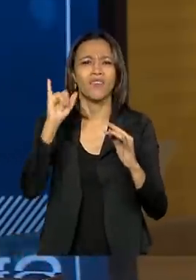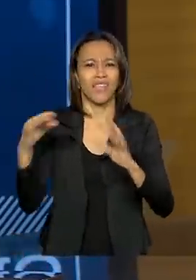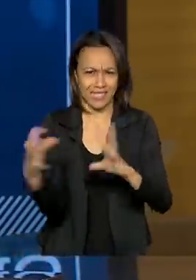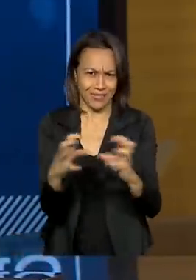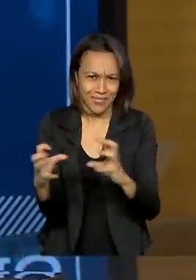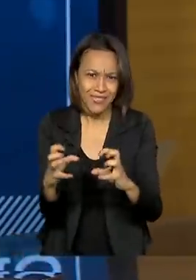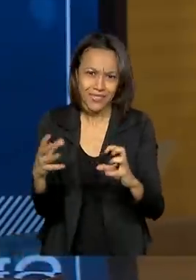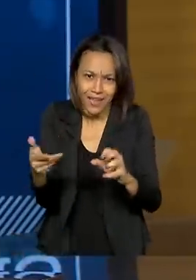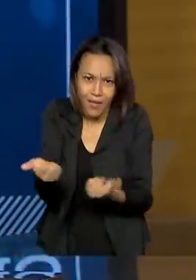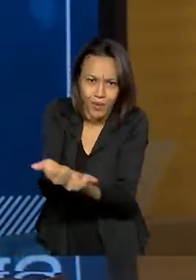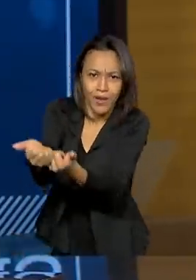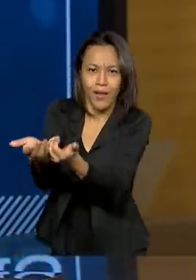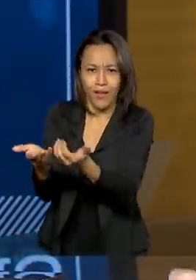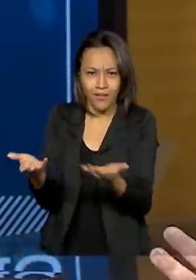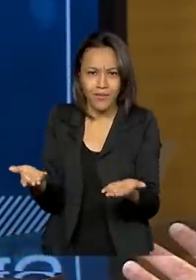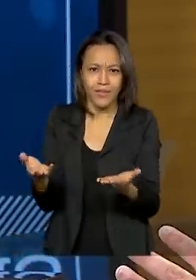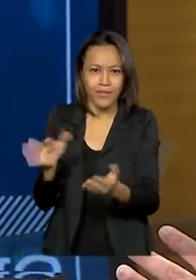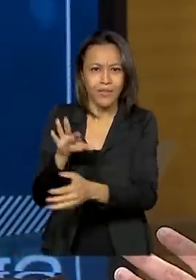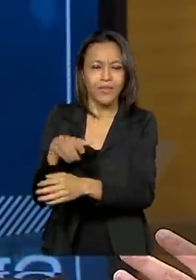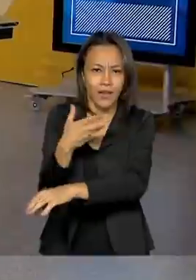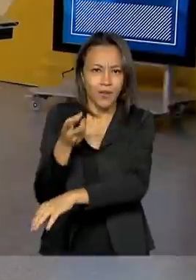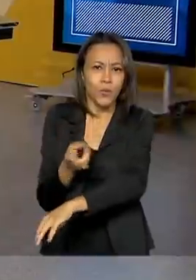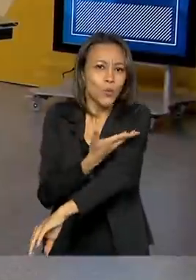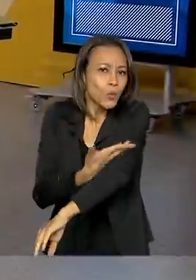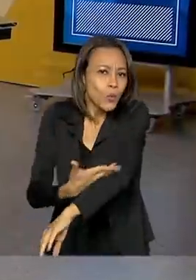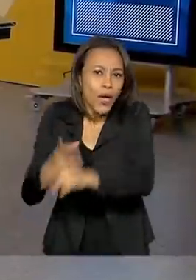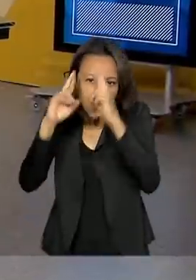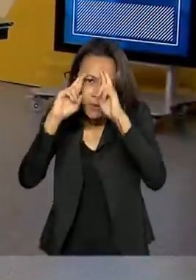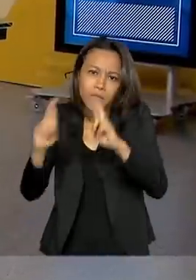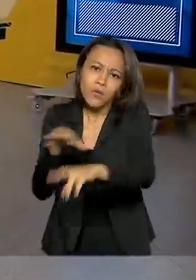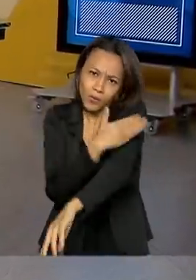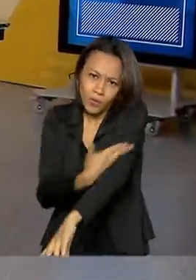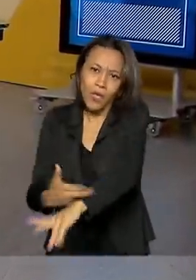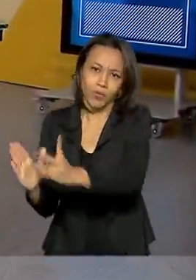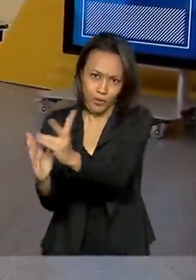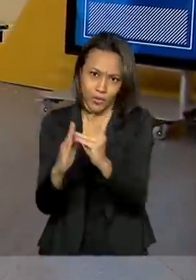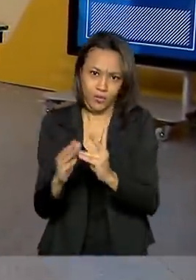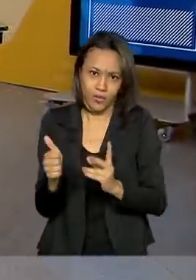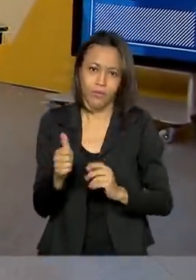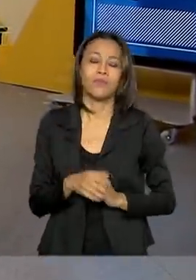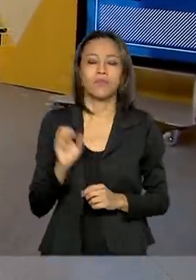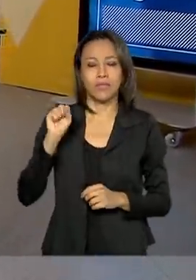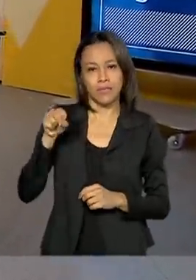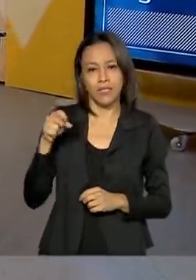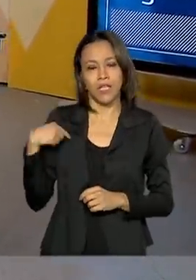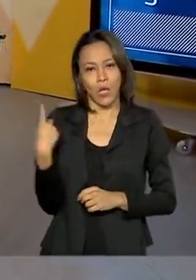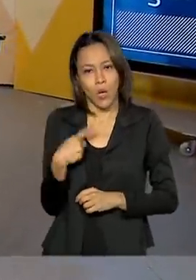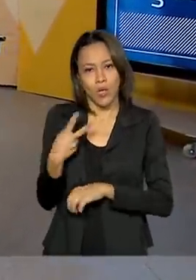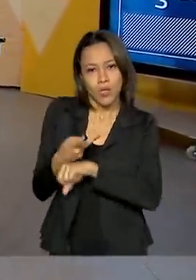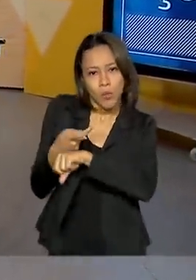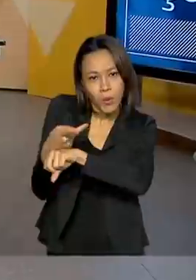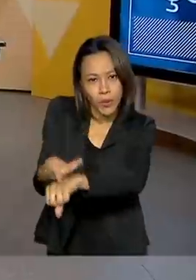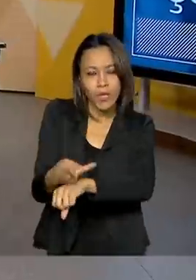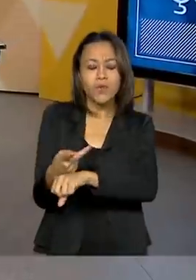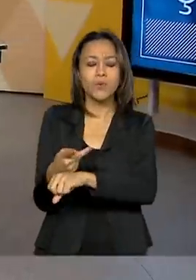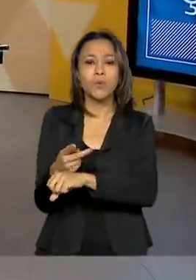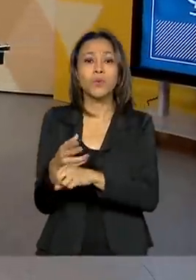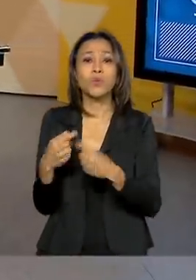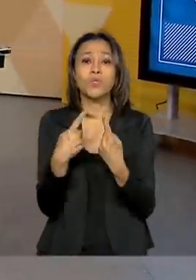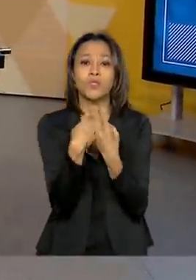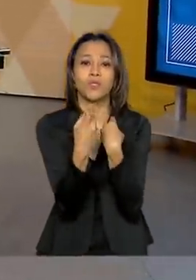costumes, dos hábitos indígenas. Exatamente. Isso mostra que a FUNAI está procurando diálogo com os diversos setores da sociedade.